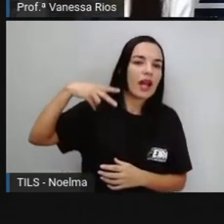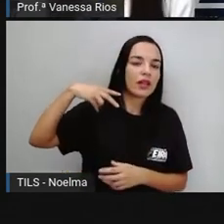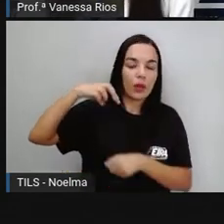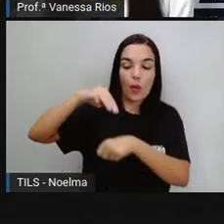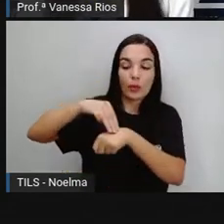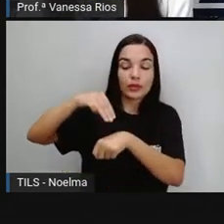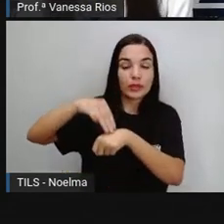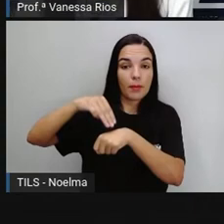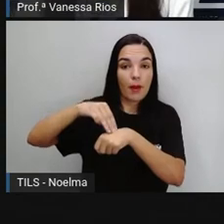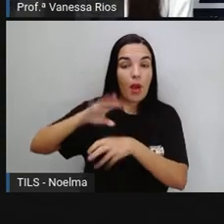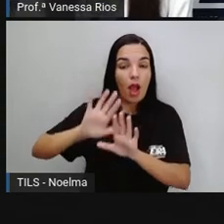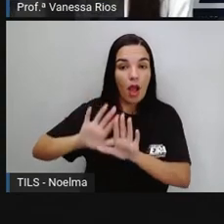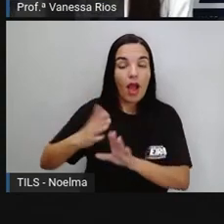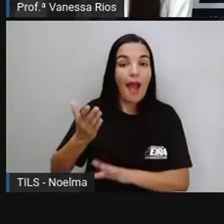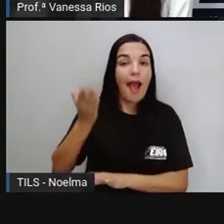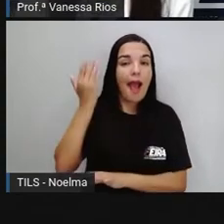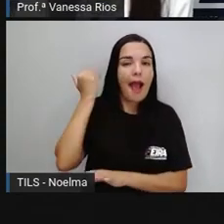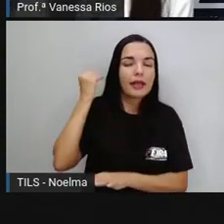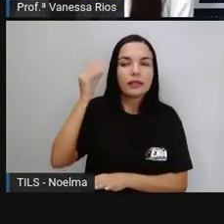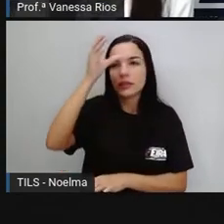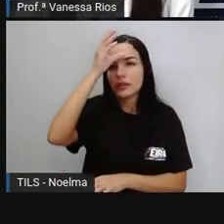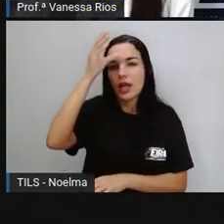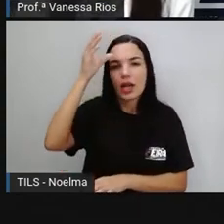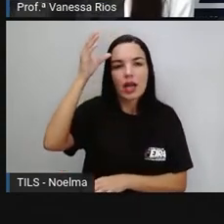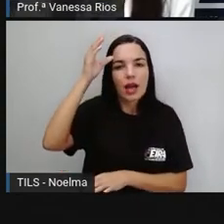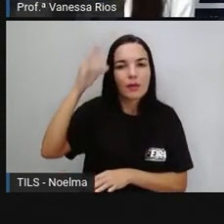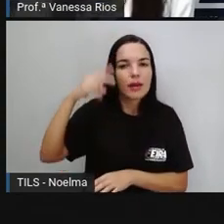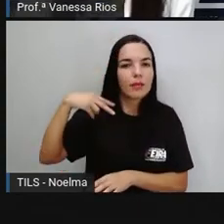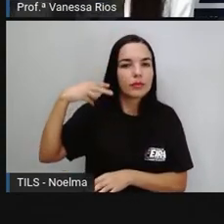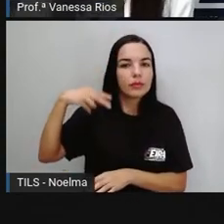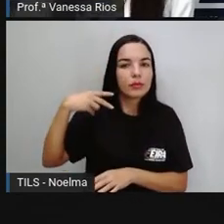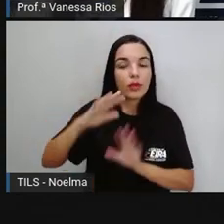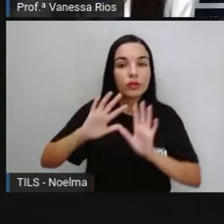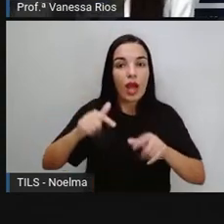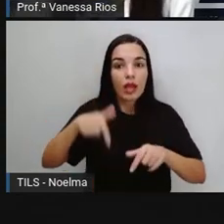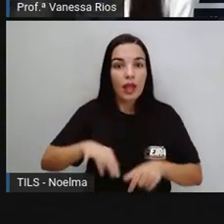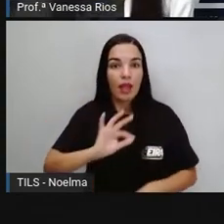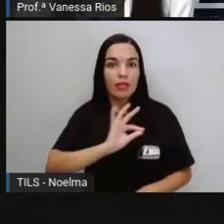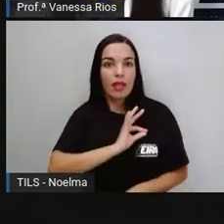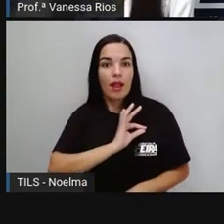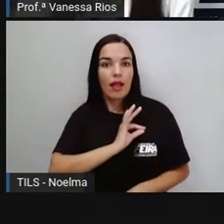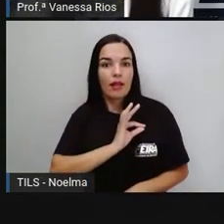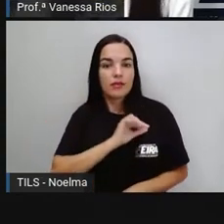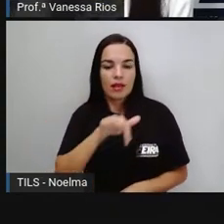que antes de funcionar como câmera aí também já foi a delegacia da cidade.